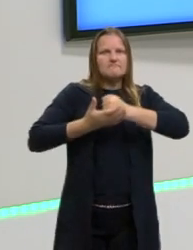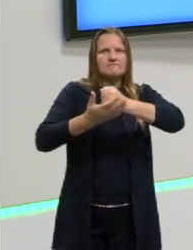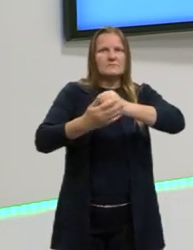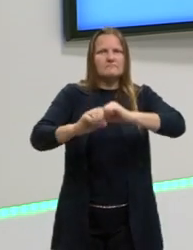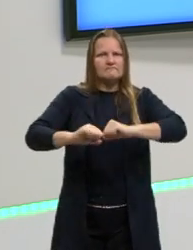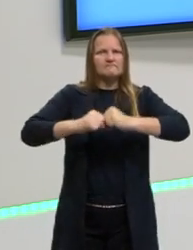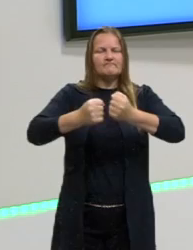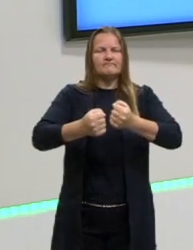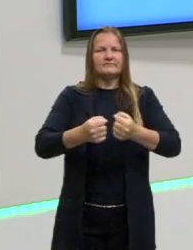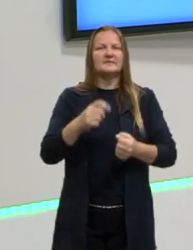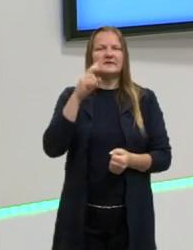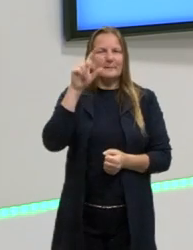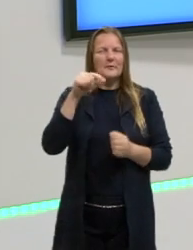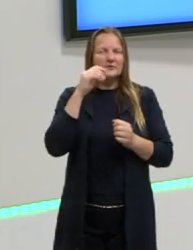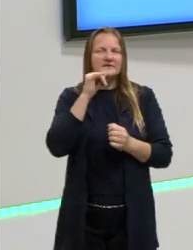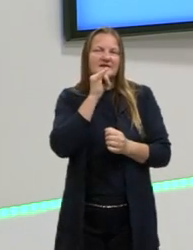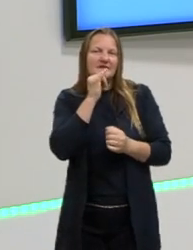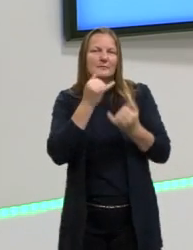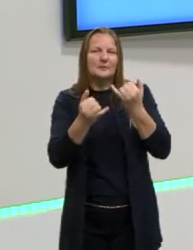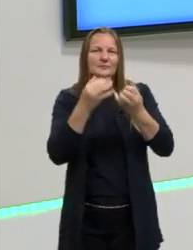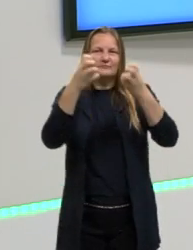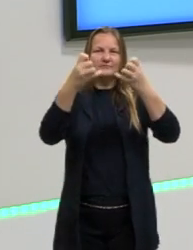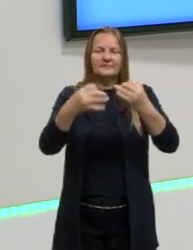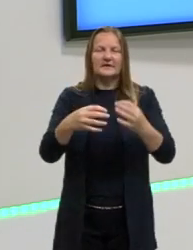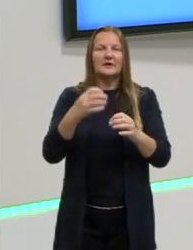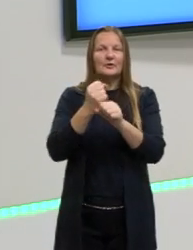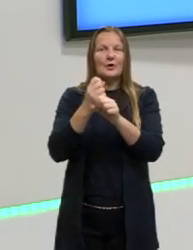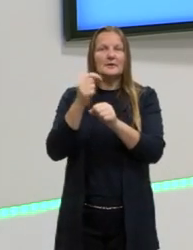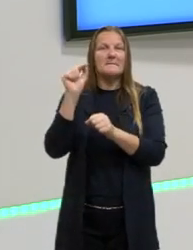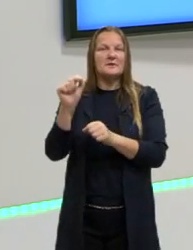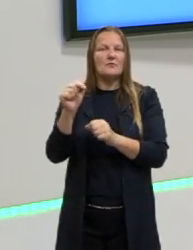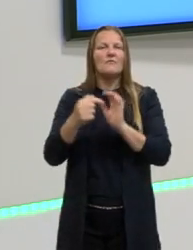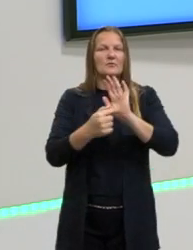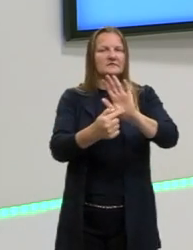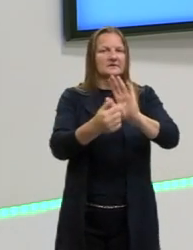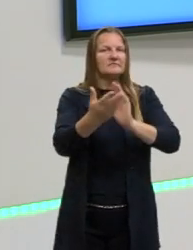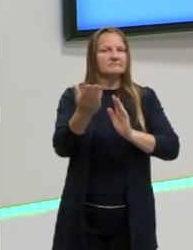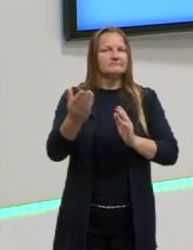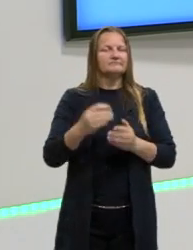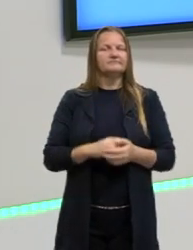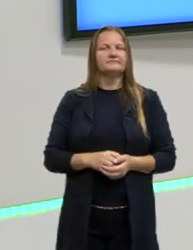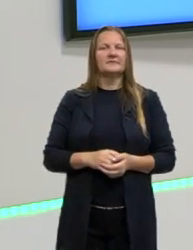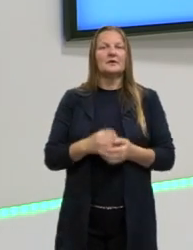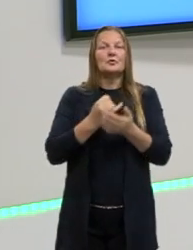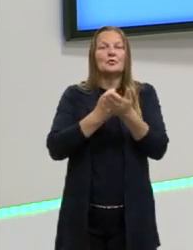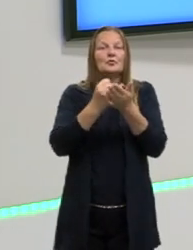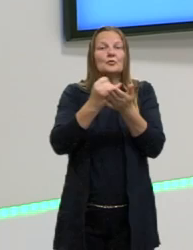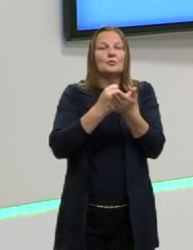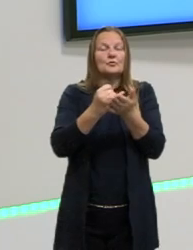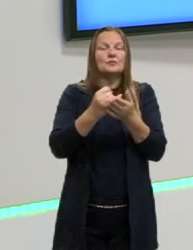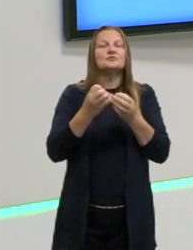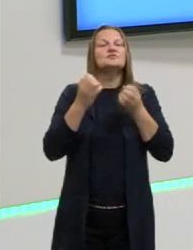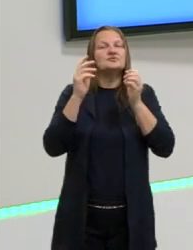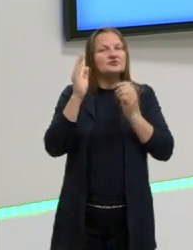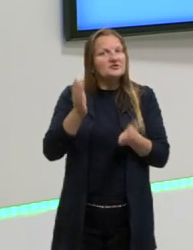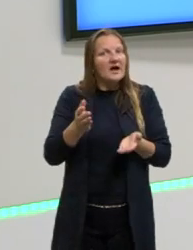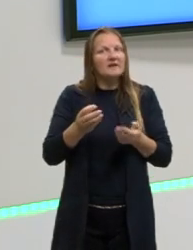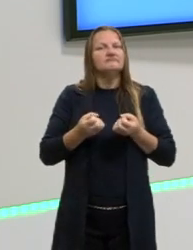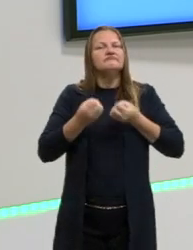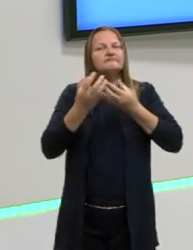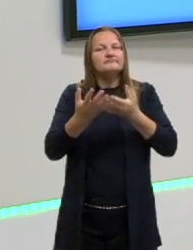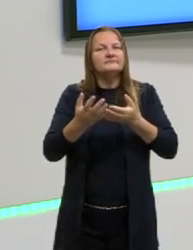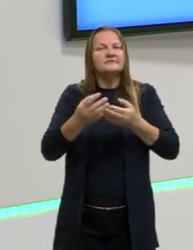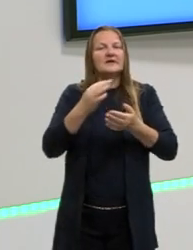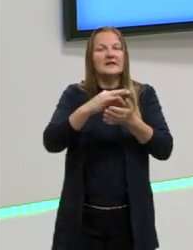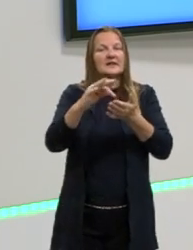1000, que a pessoa que escreveu a redação, ela já começou citando lá na introdução esse embasamento